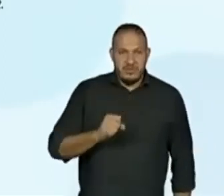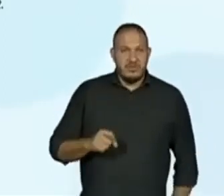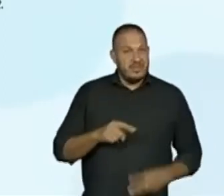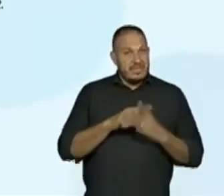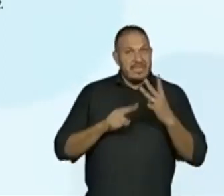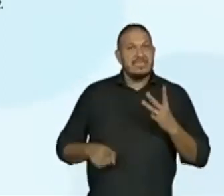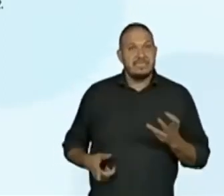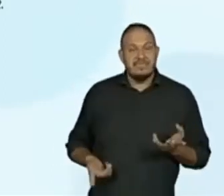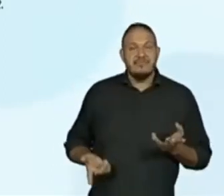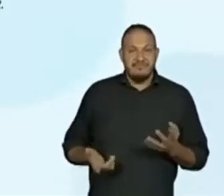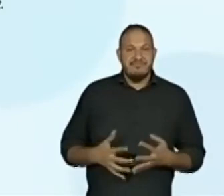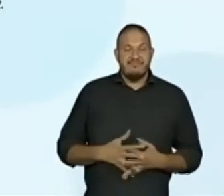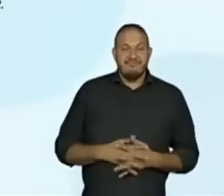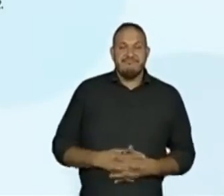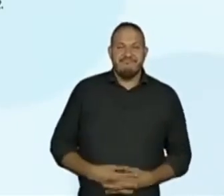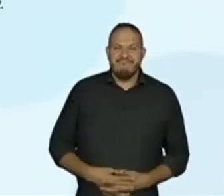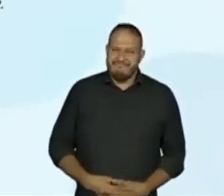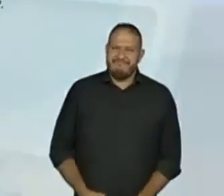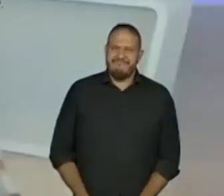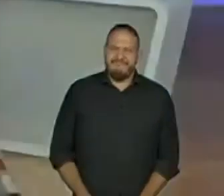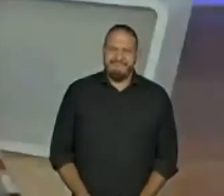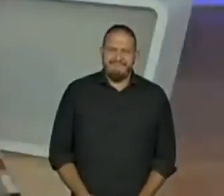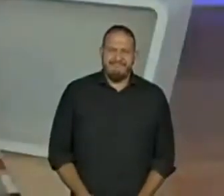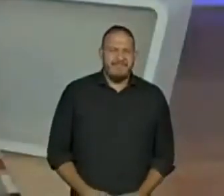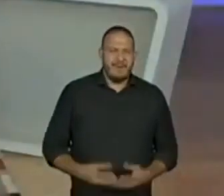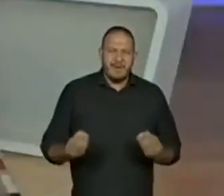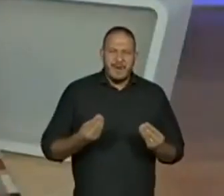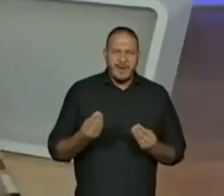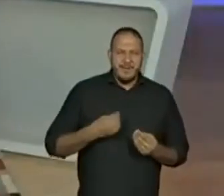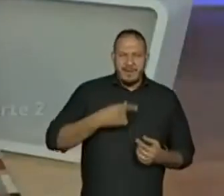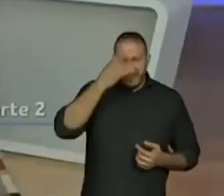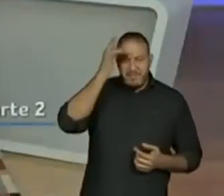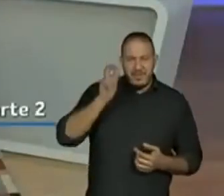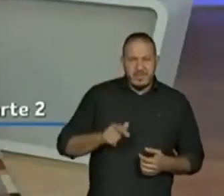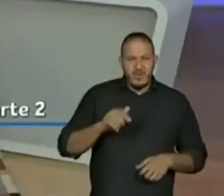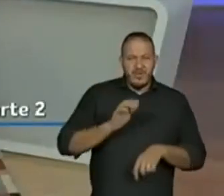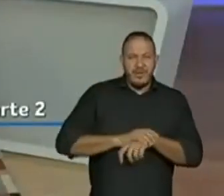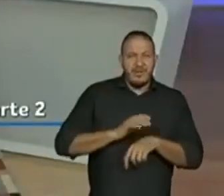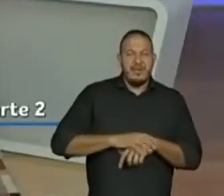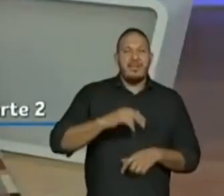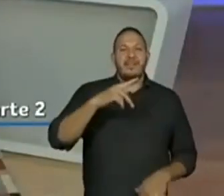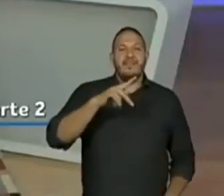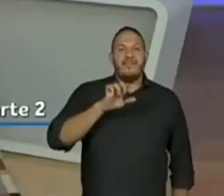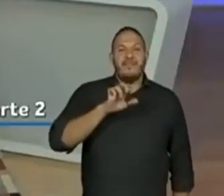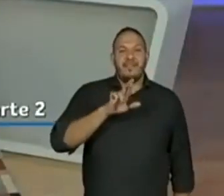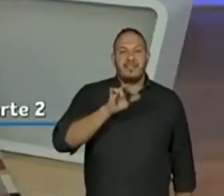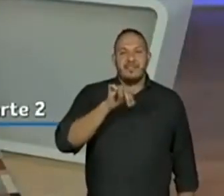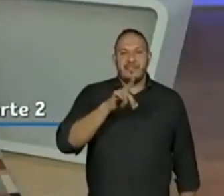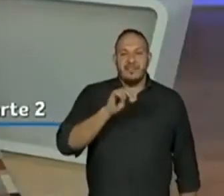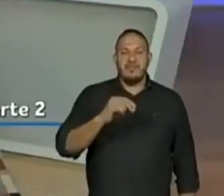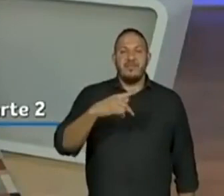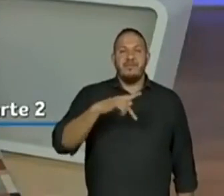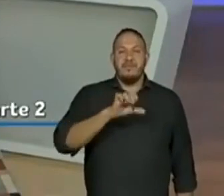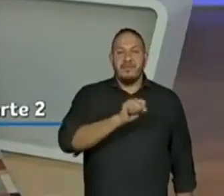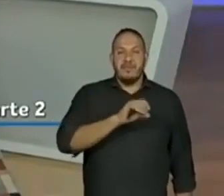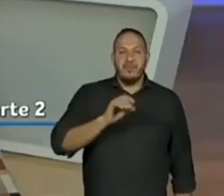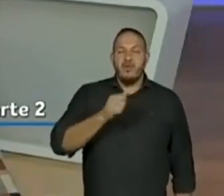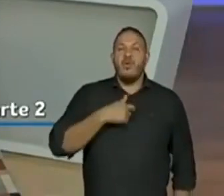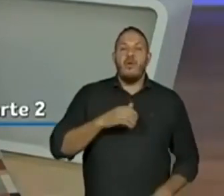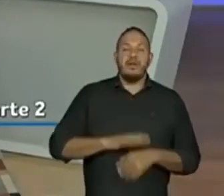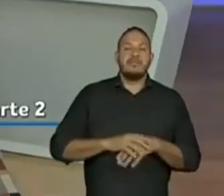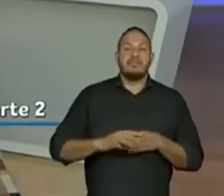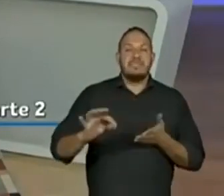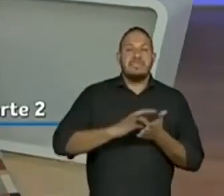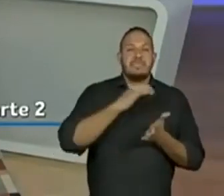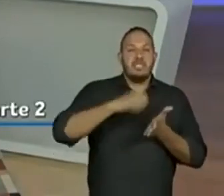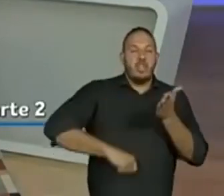Detalhe, como é que o autor Fernando Pessoa assina esses